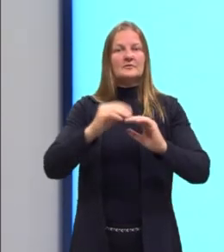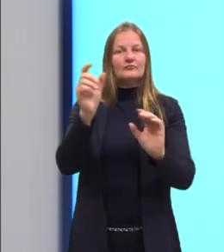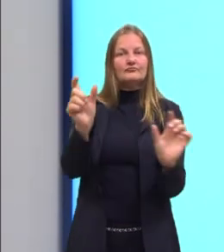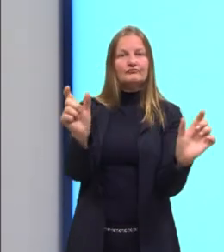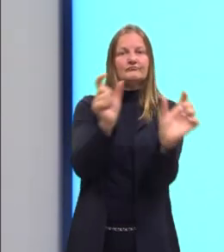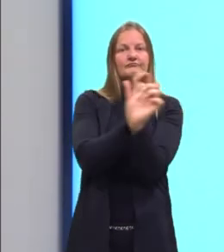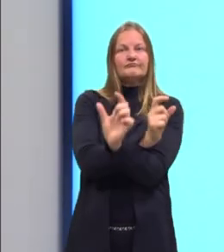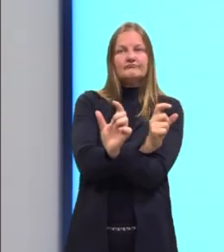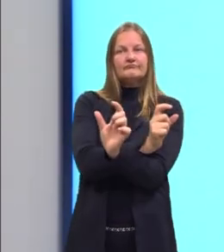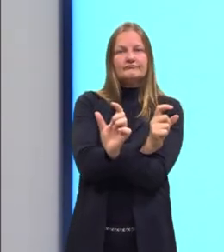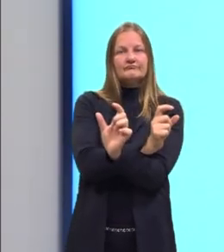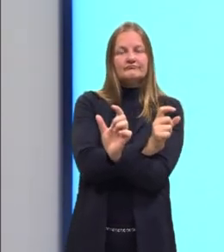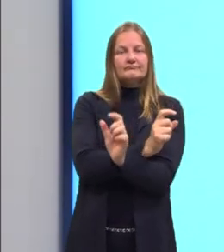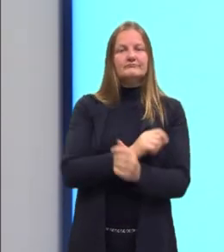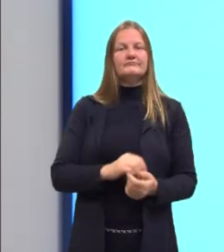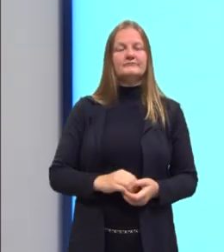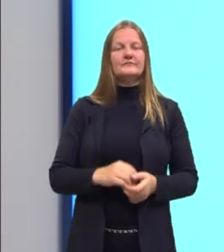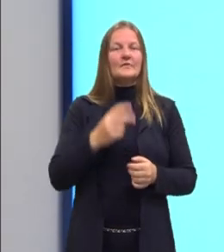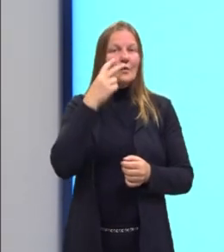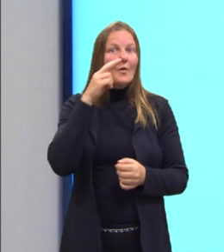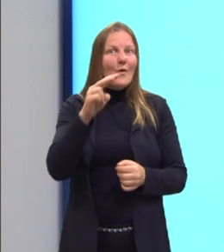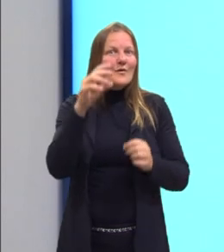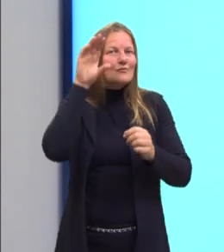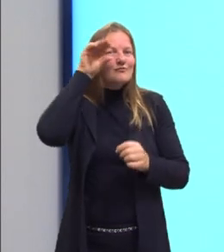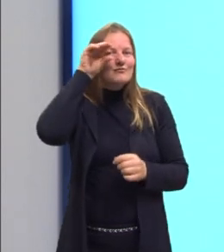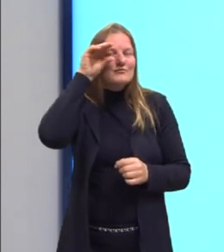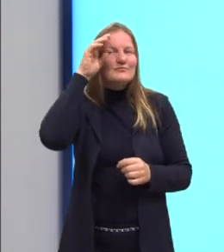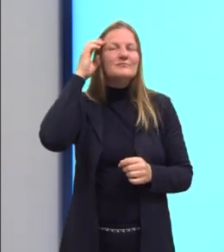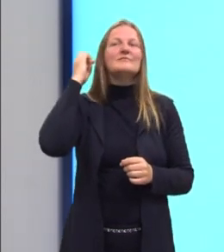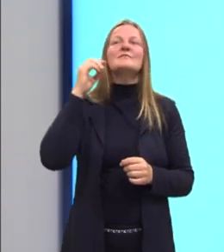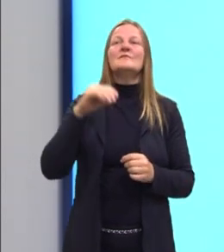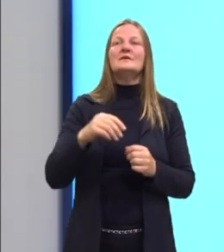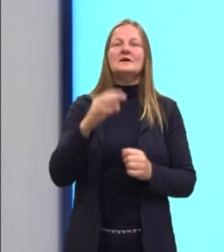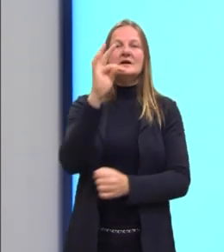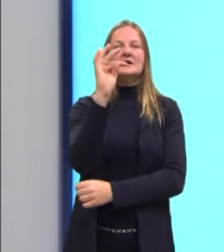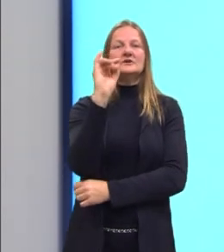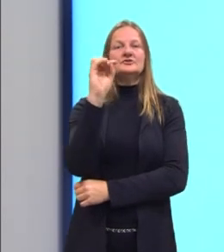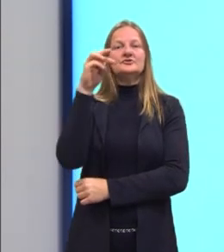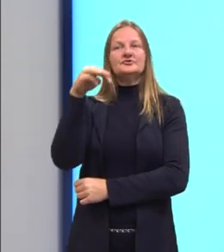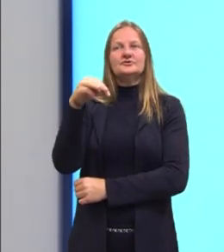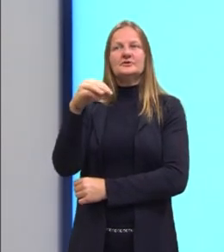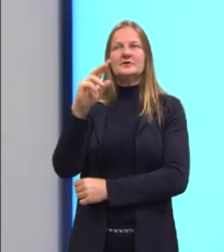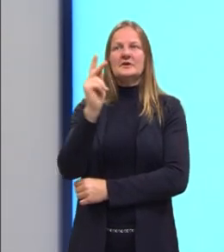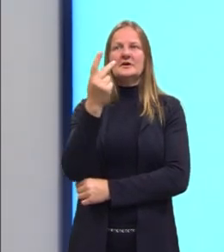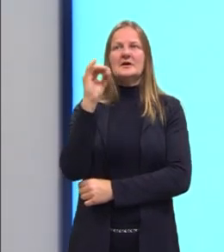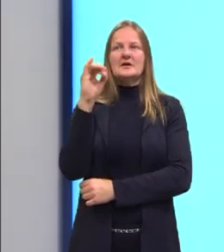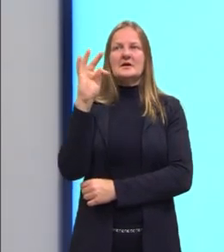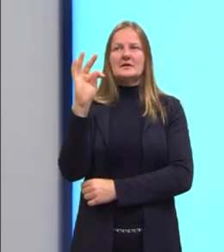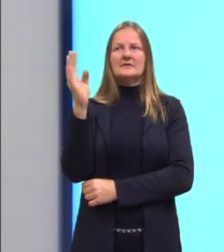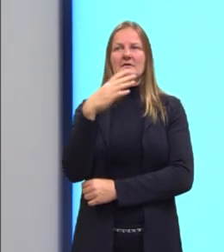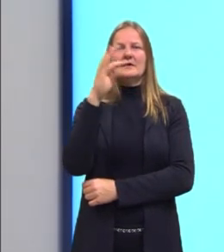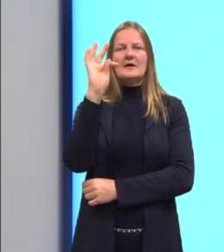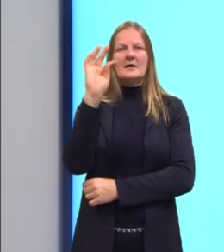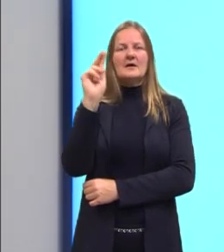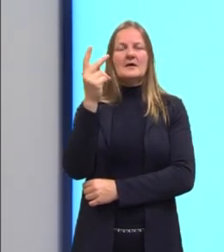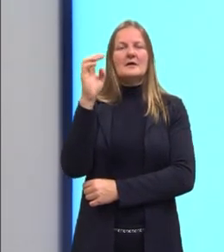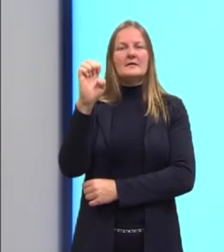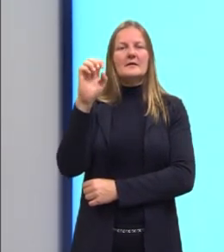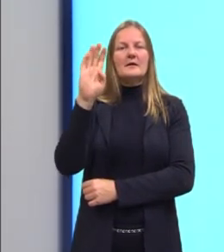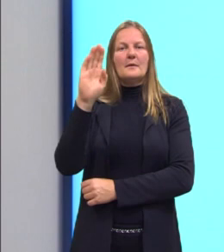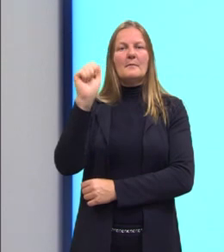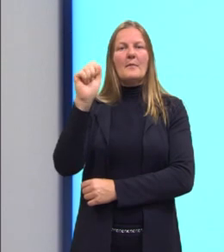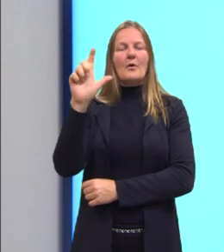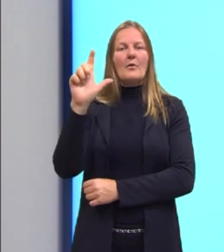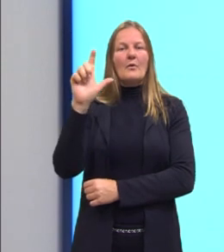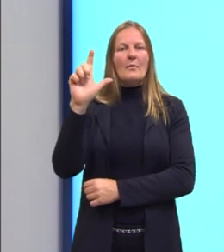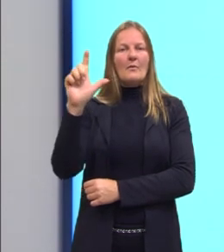importar agora na voz passiva. Cuida só. Aqui diz assim, Tim hit the ball. O Tim bateu